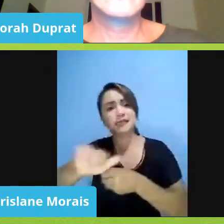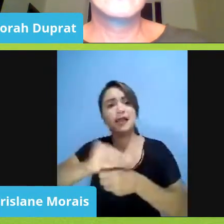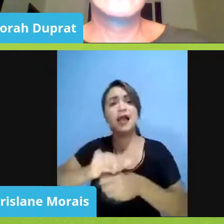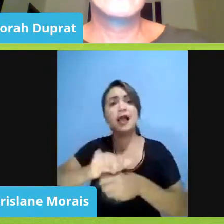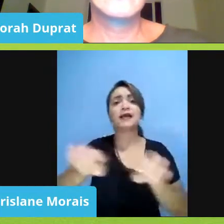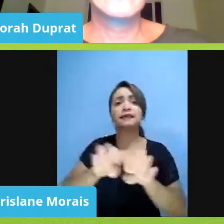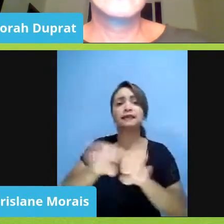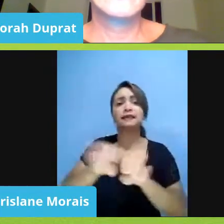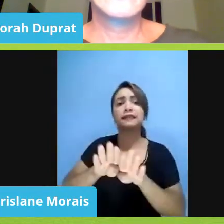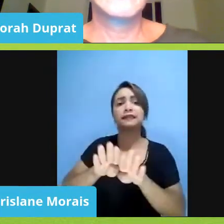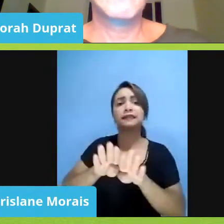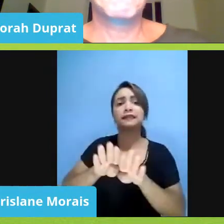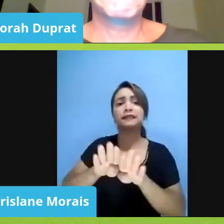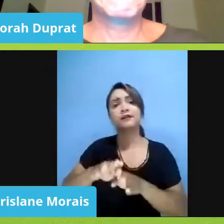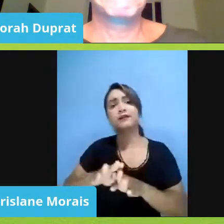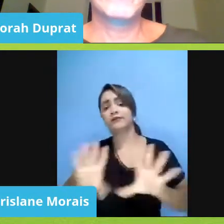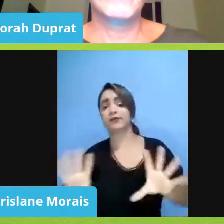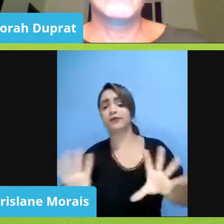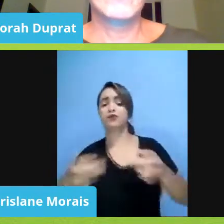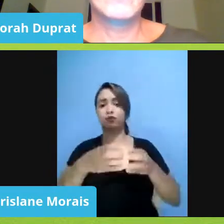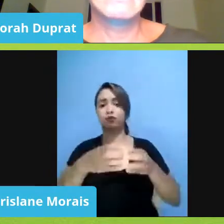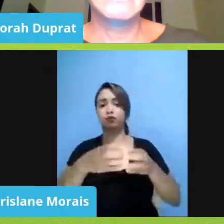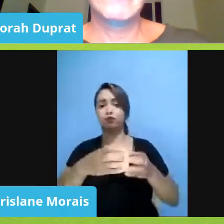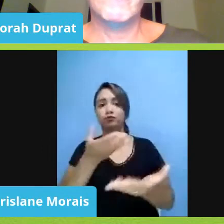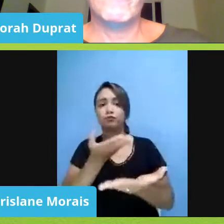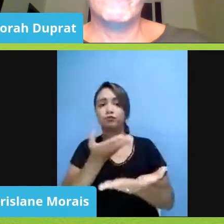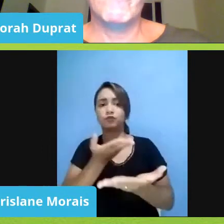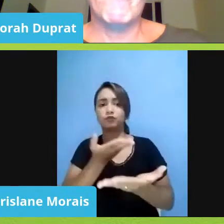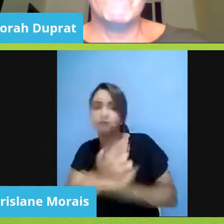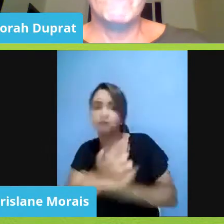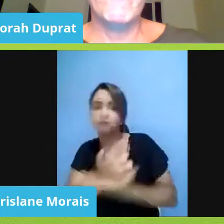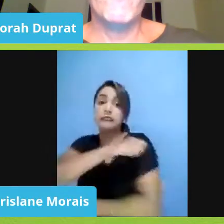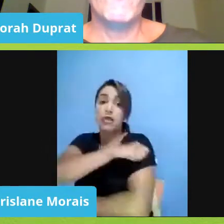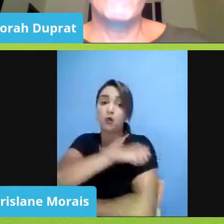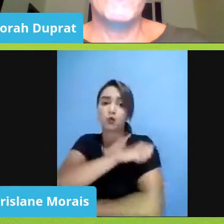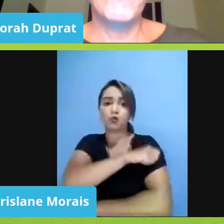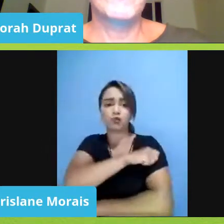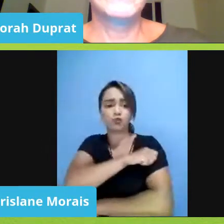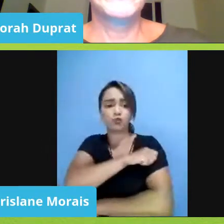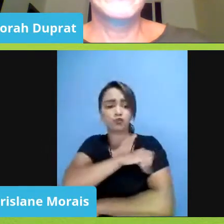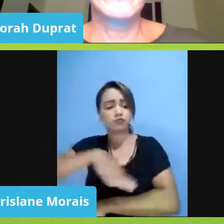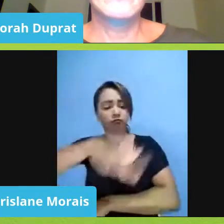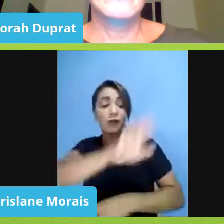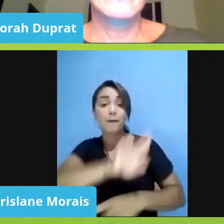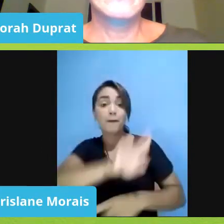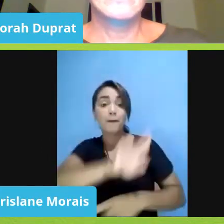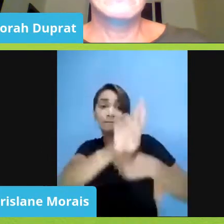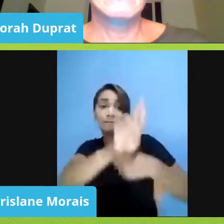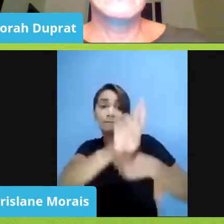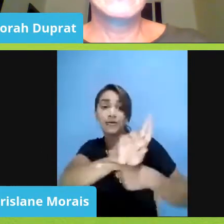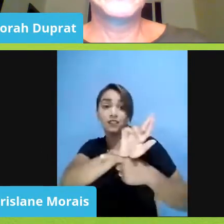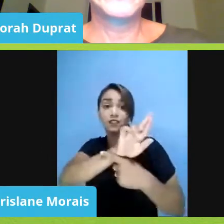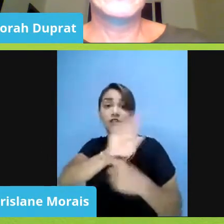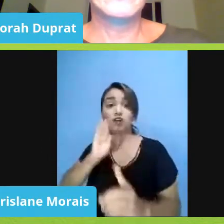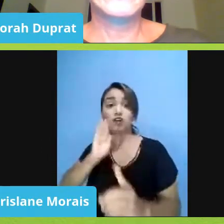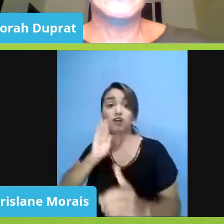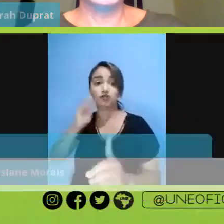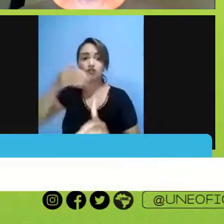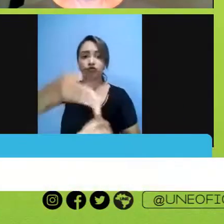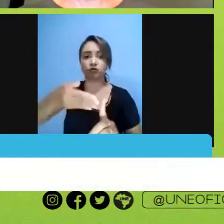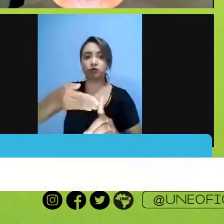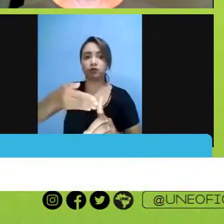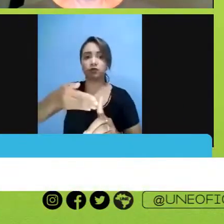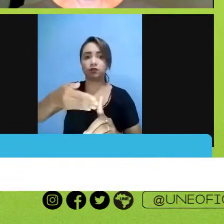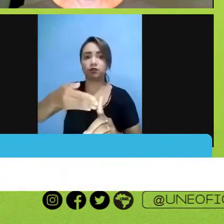centrais dos estudantes, que são essa galera que está ali na liderança e está diretamente envolvida com a luta dessas